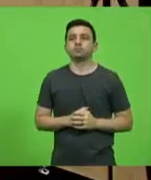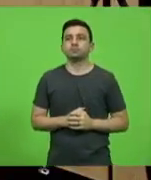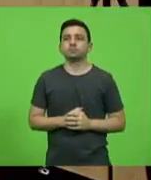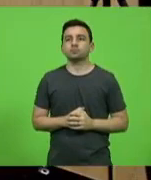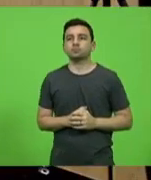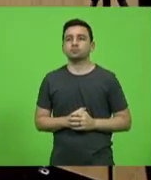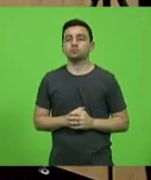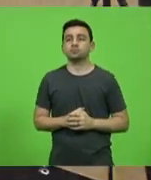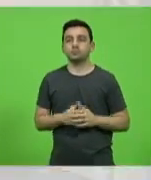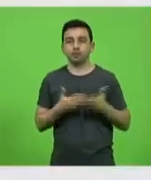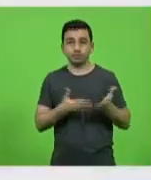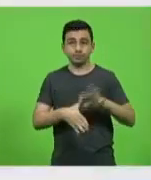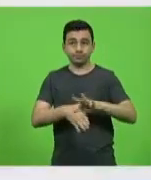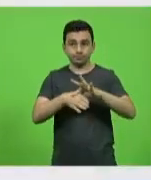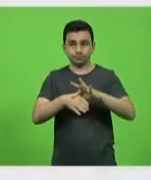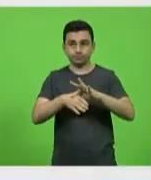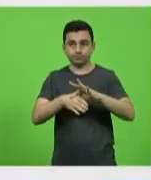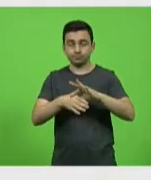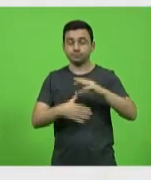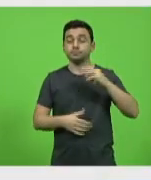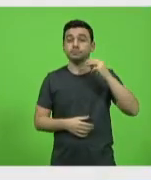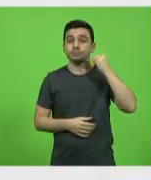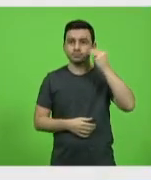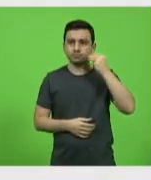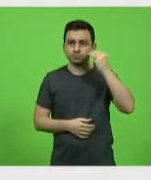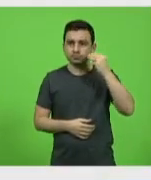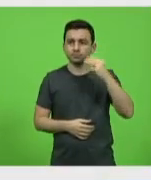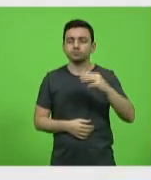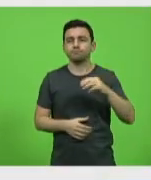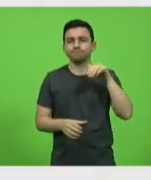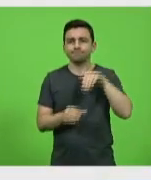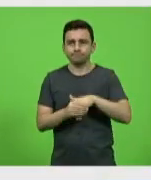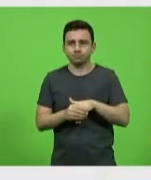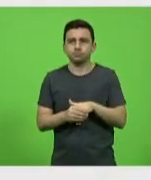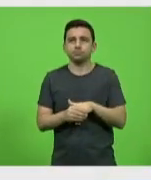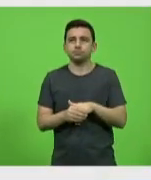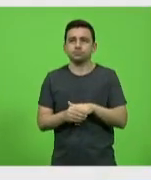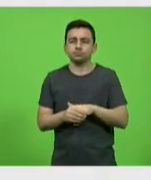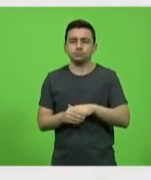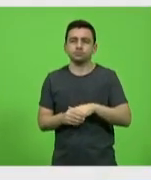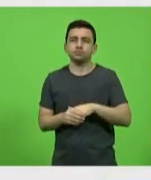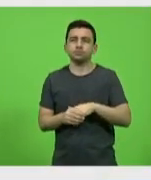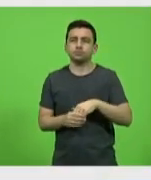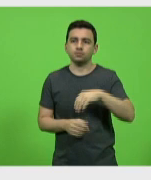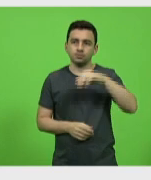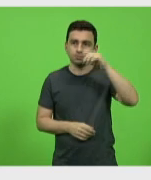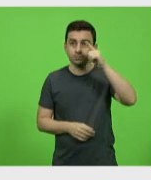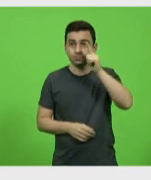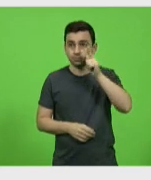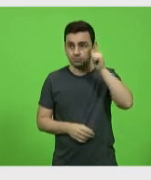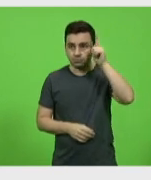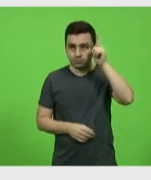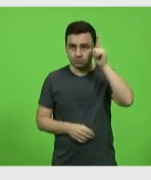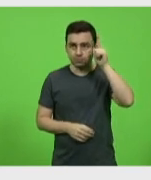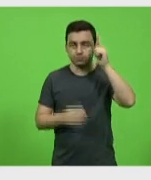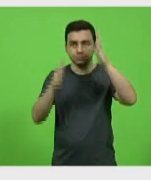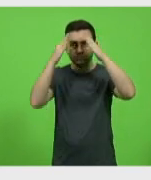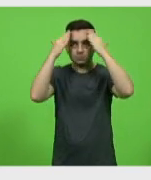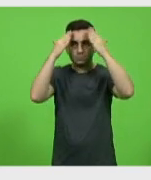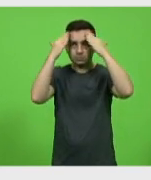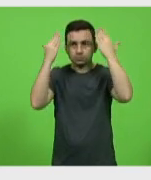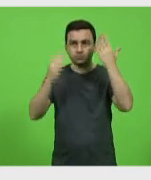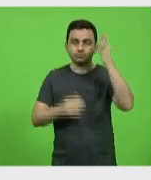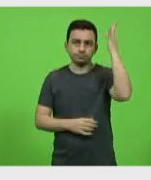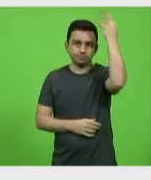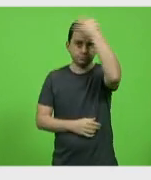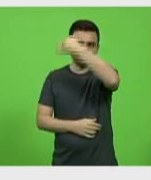Marcos Vieira vota deputado Laércio Schuster, deputado José Milton Schaefer, deputado Fabiano da Luz,